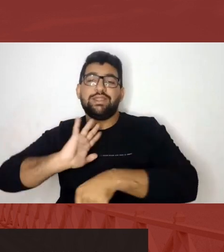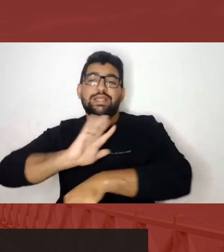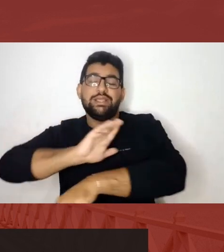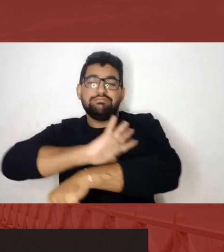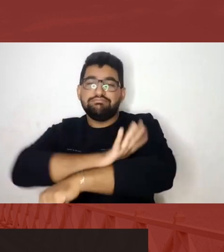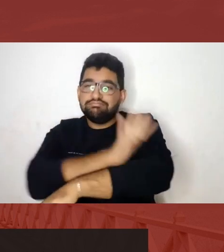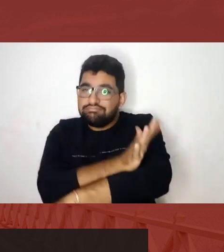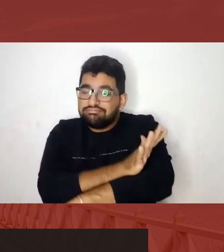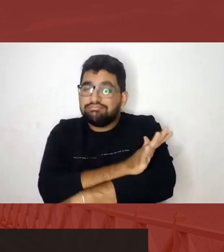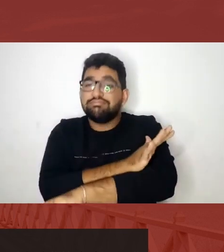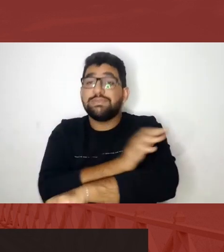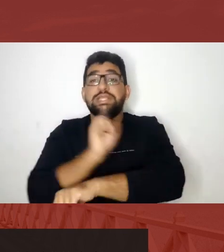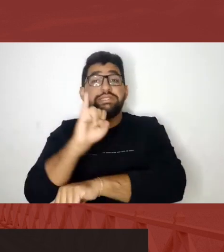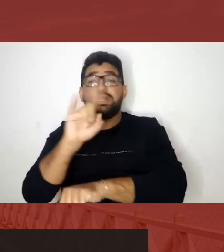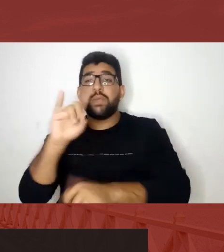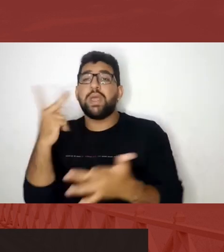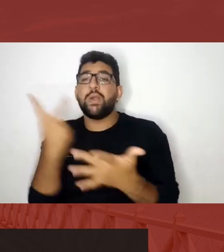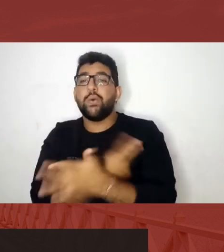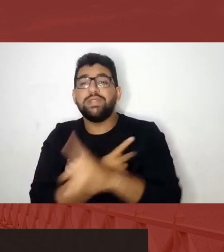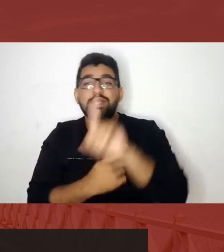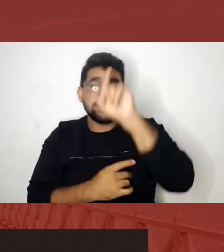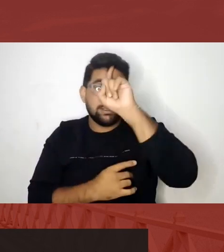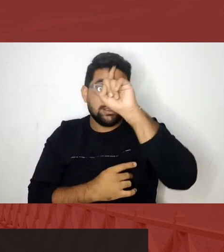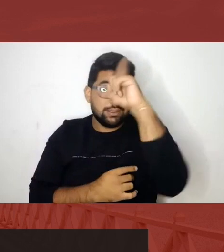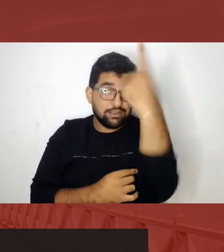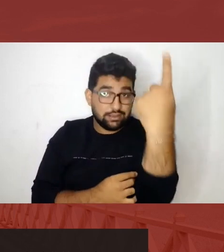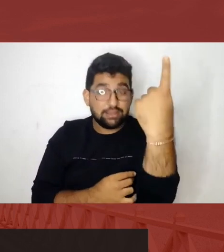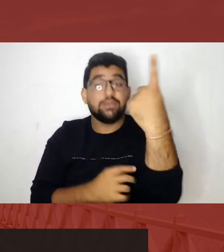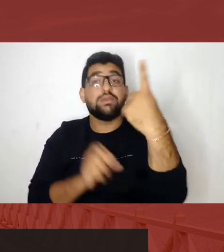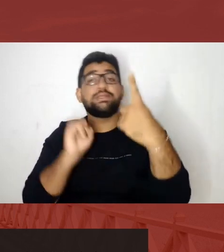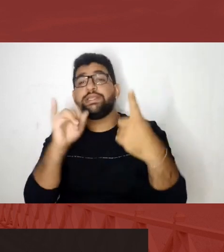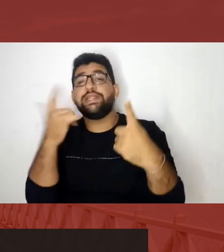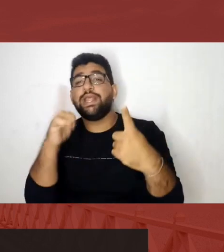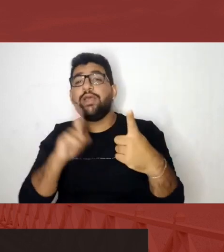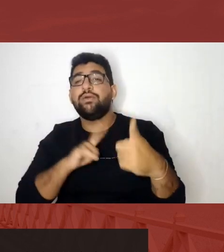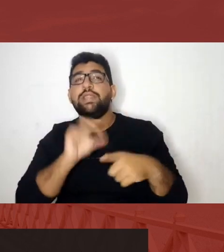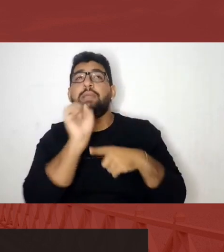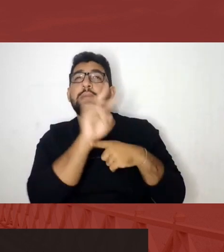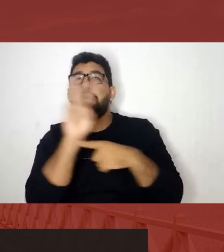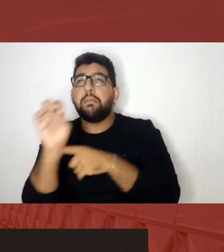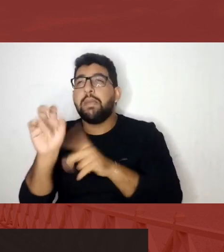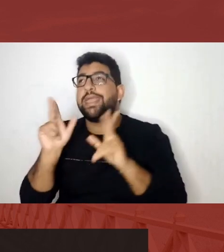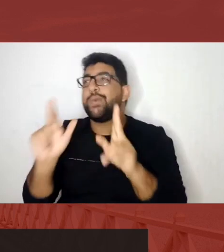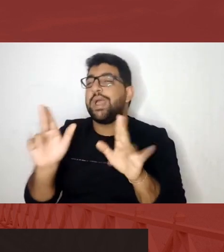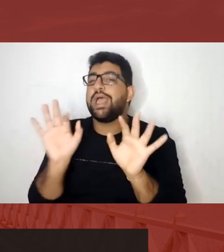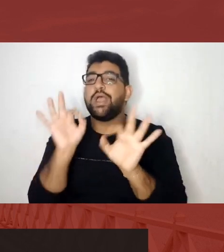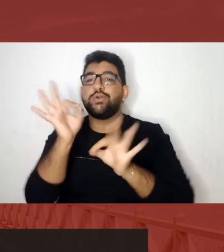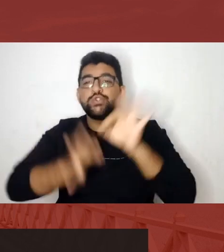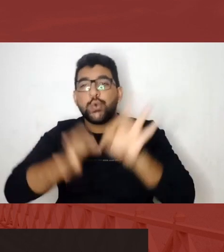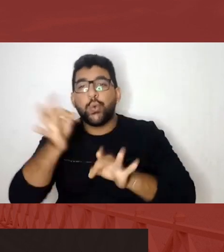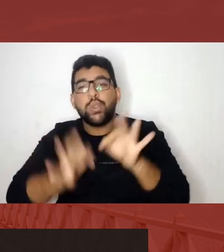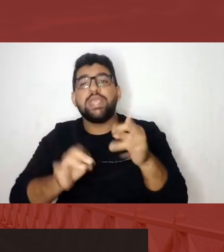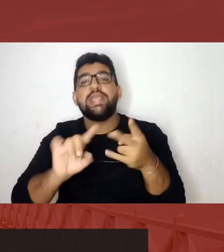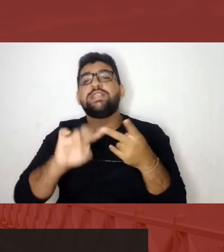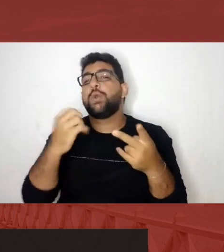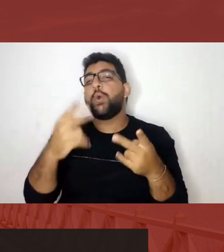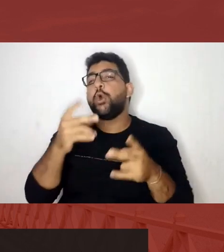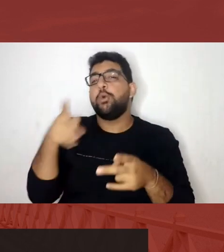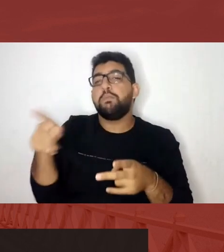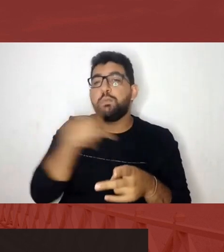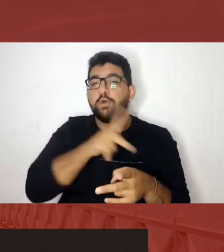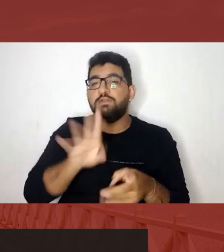dá espontaneamente, enquanto nós não estamos nos grandes cargos como juízes, como professoras e professores na universidade,